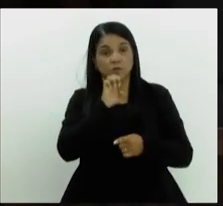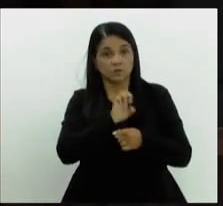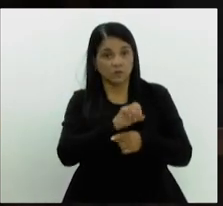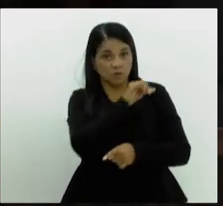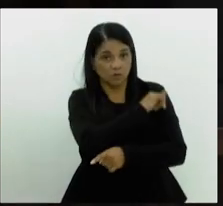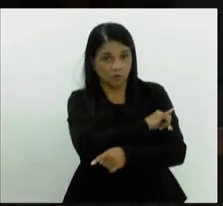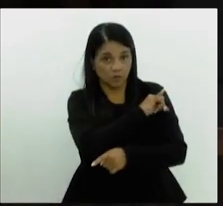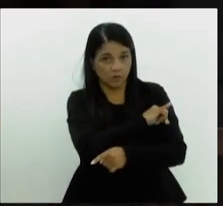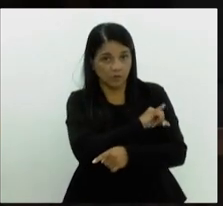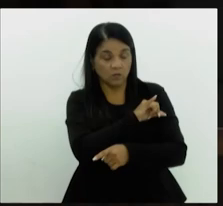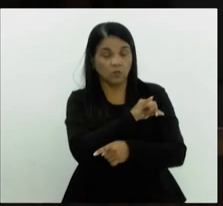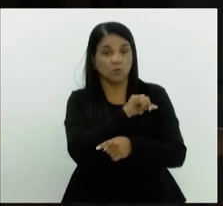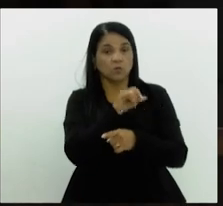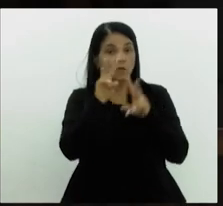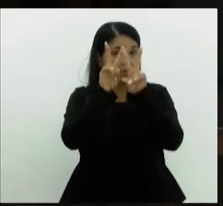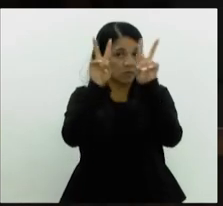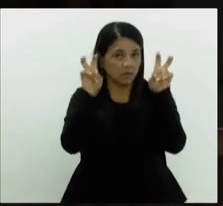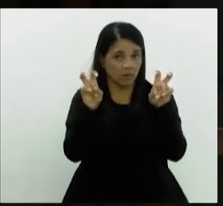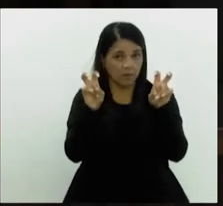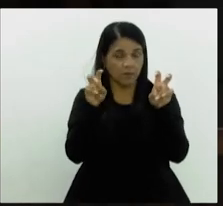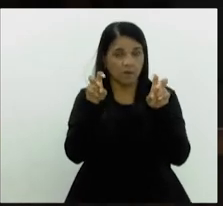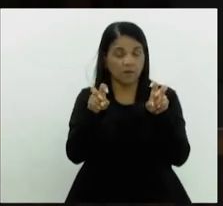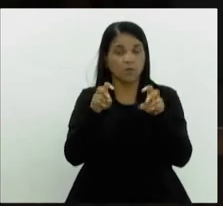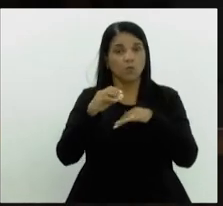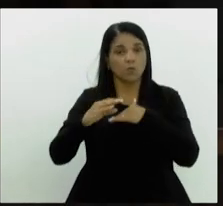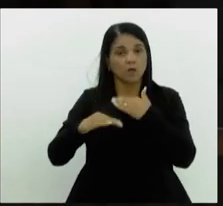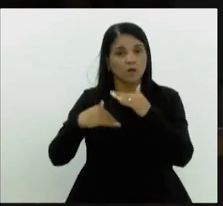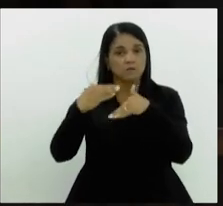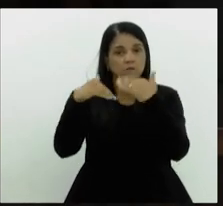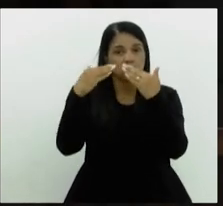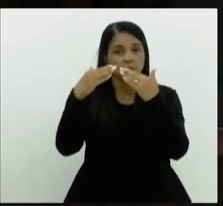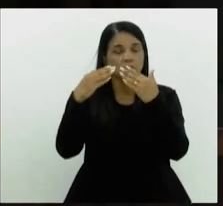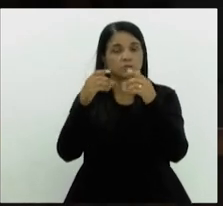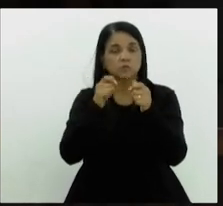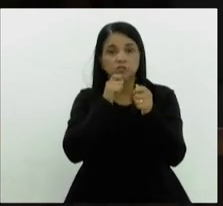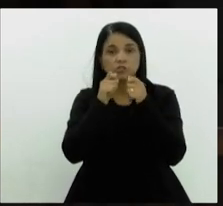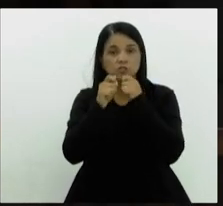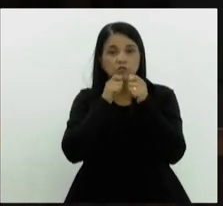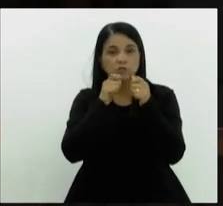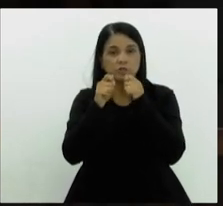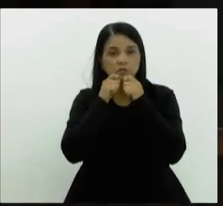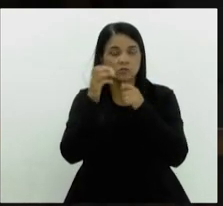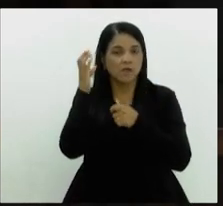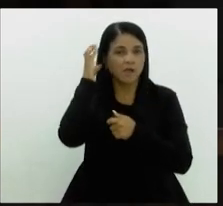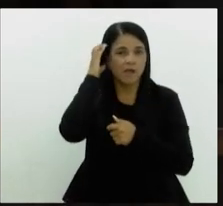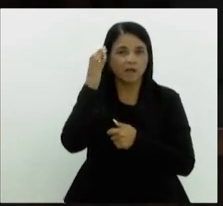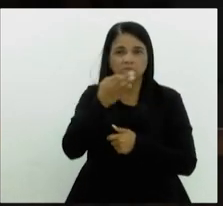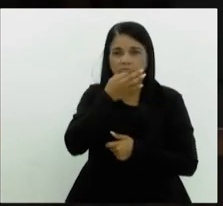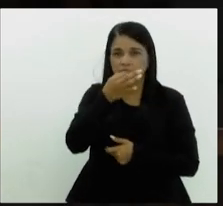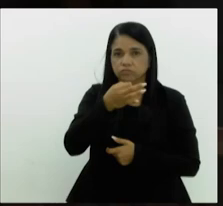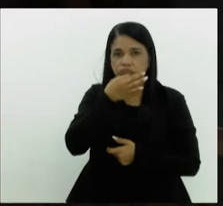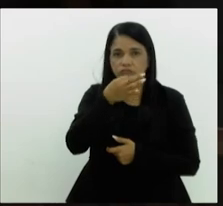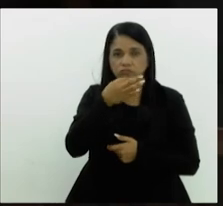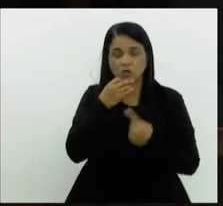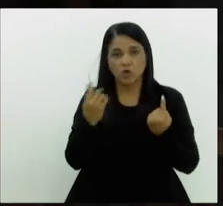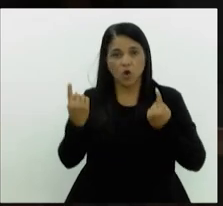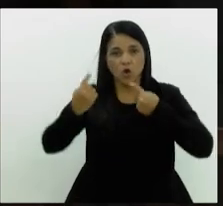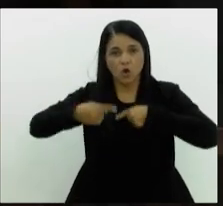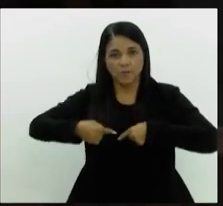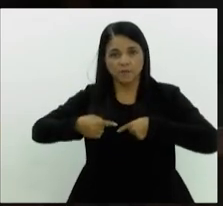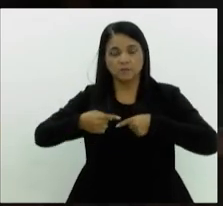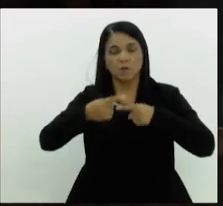Janeiro sobre o crescimento de jornalista e radialista em competição